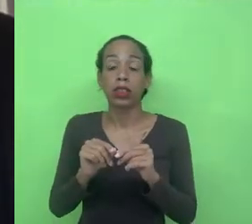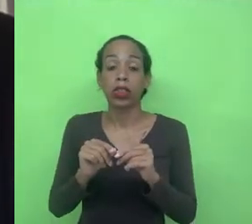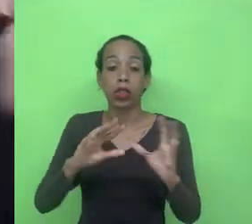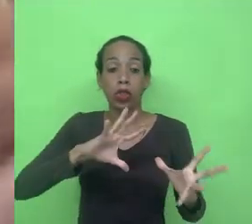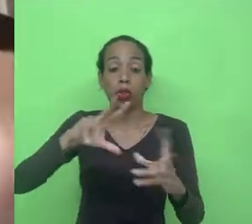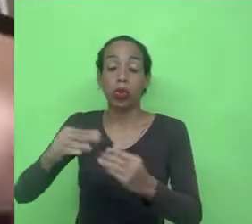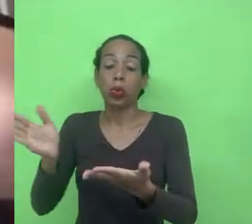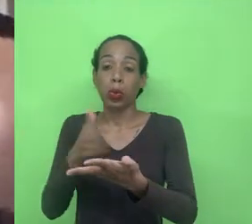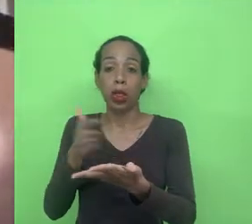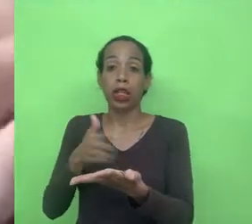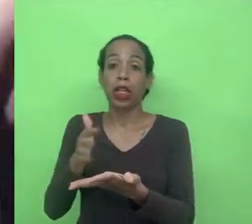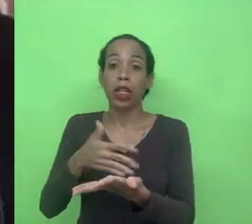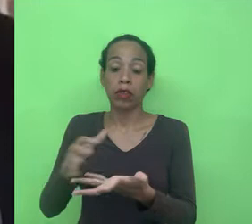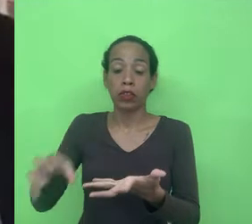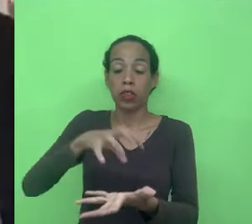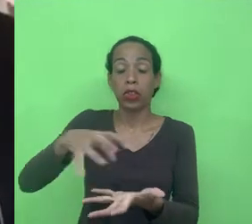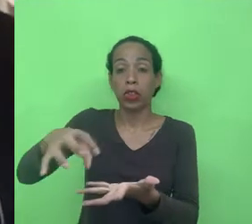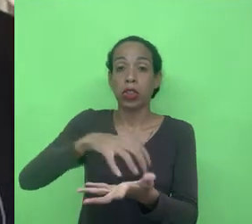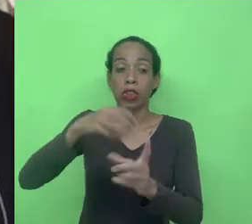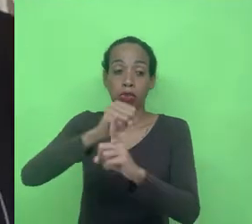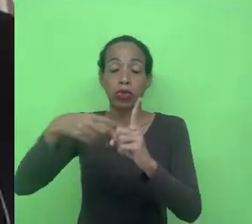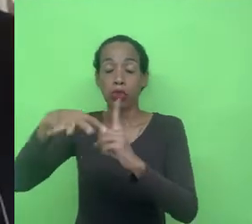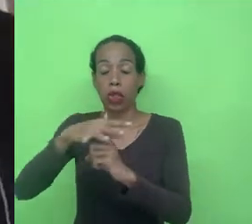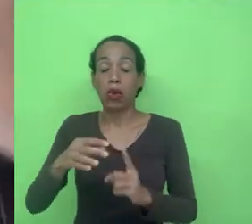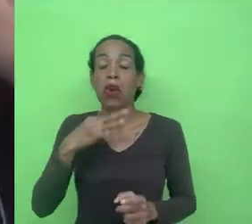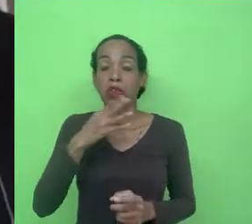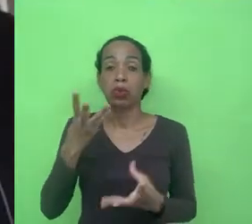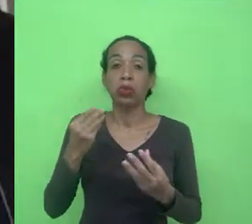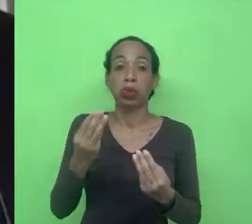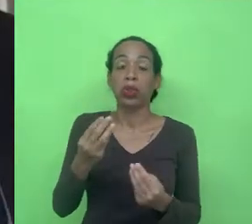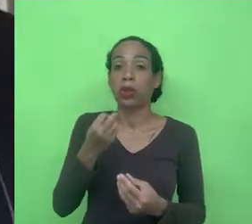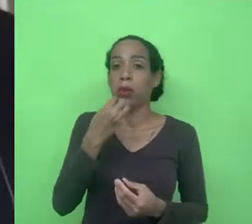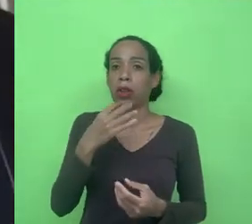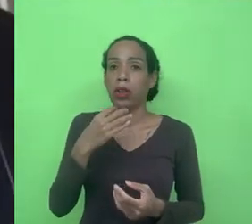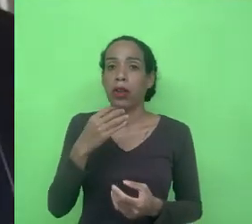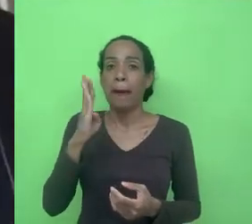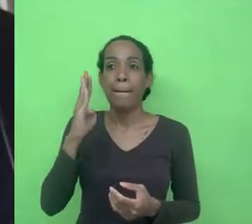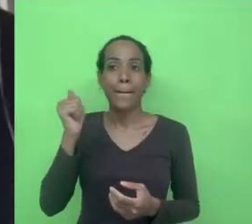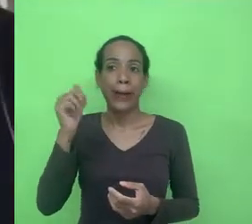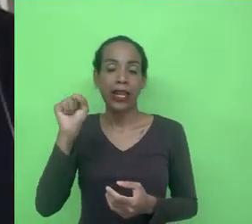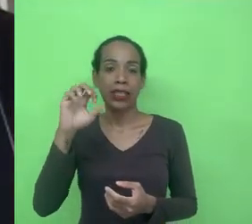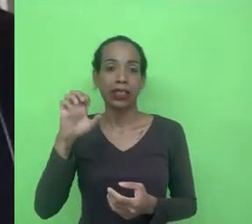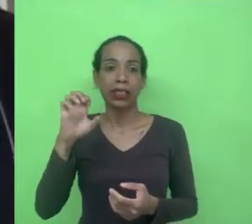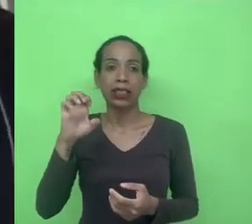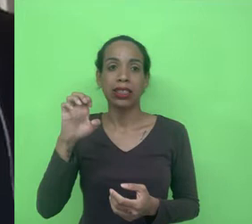aqui reagregando o social, acho que é um livro basial ou basilar para a teoria Atorrede, que é a principal